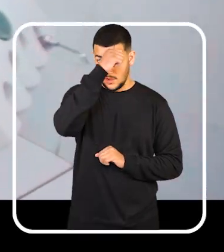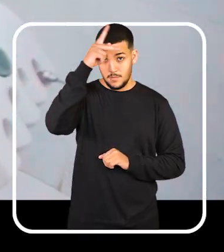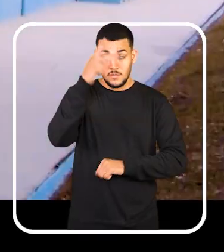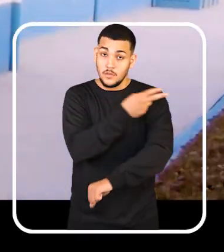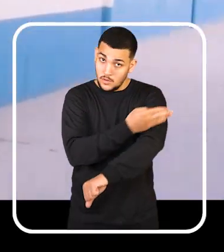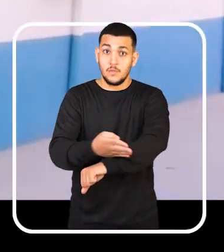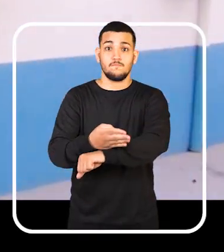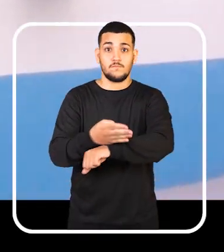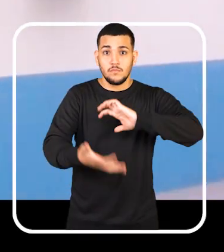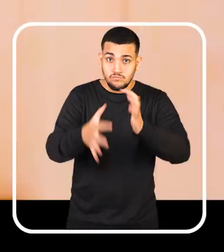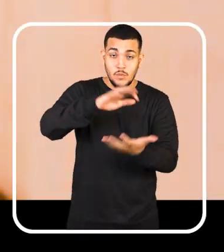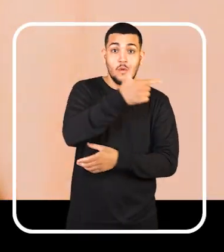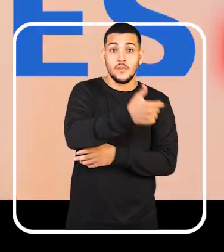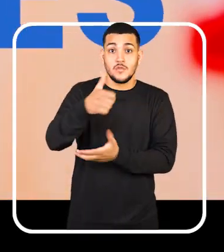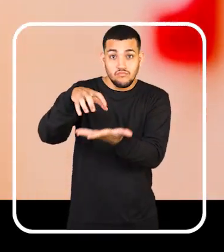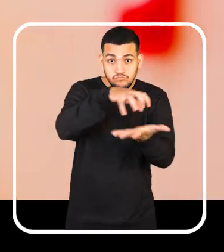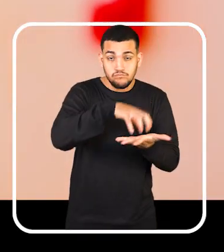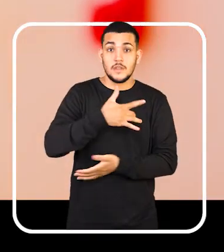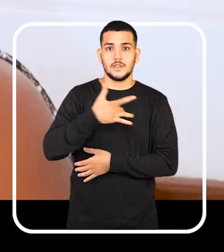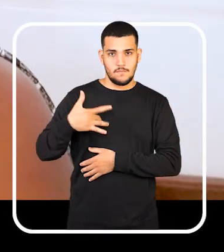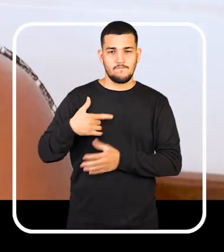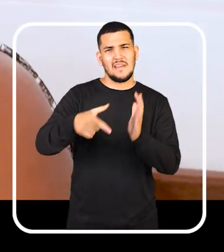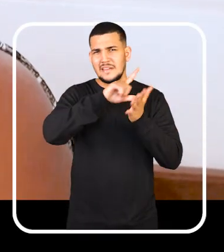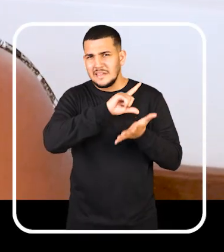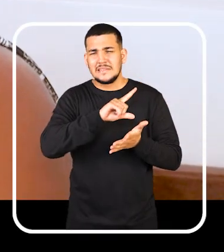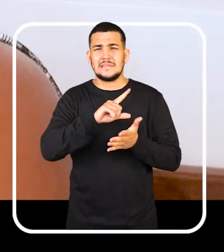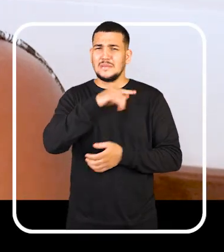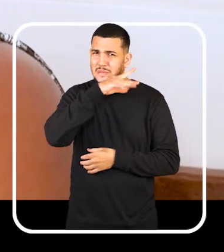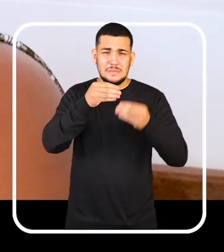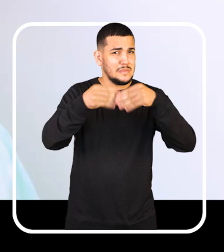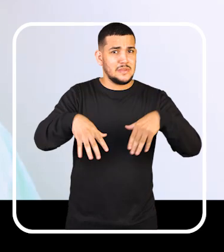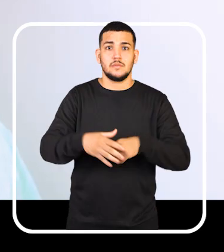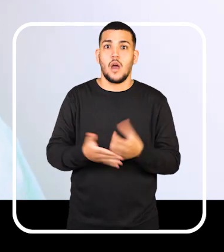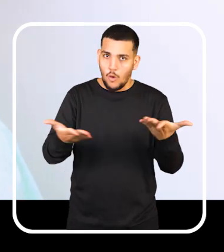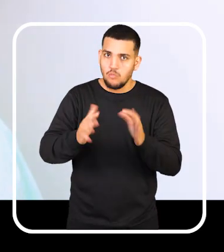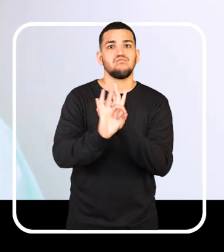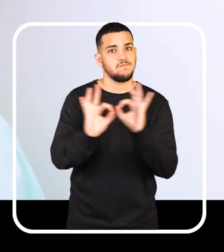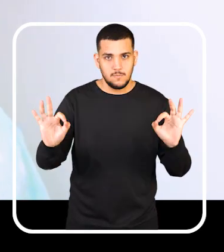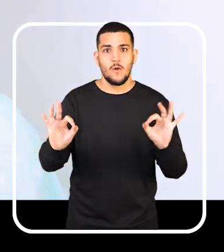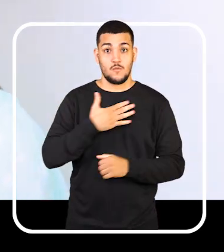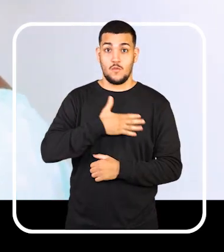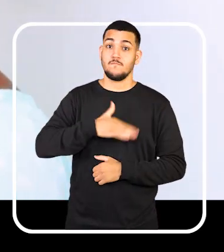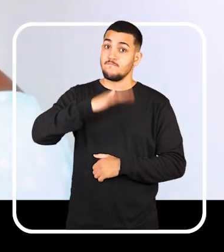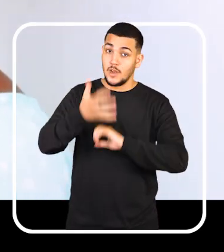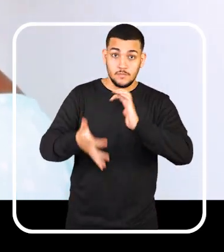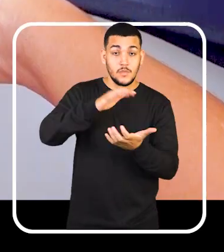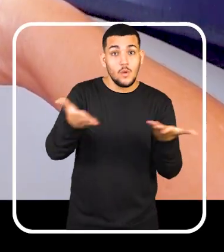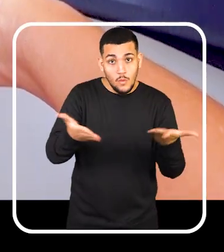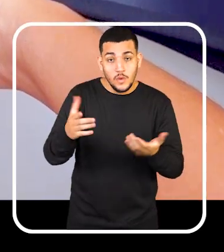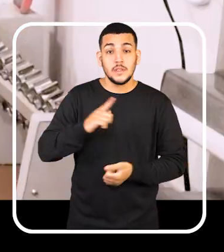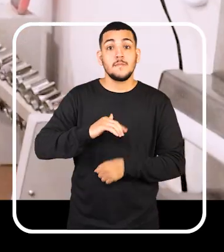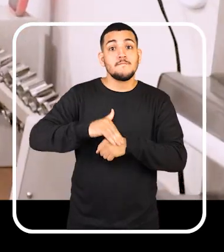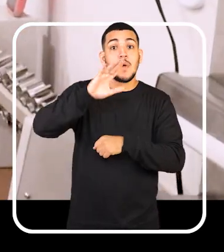A Prefeitura de Rio Branco reformou 21 unidades de saúde. Antes era uma precariedade. Eu acho no ótimo. Gostei demais da reforma.